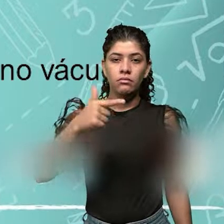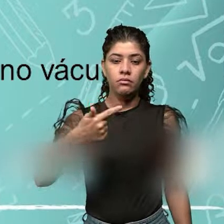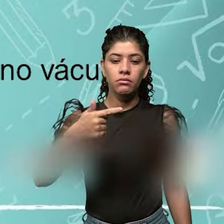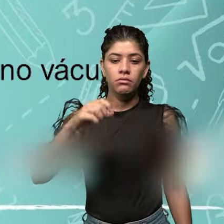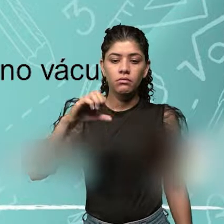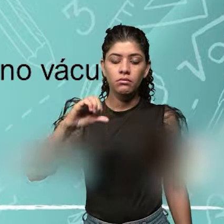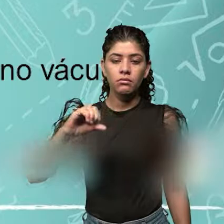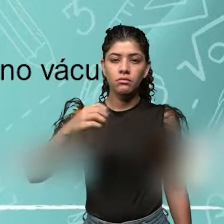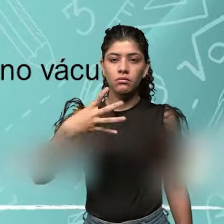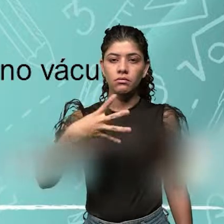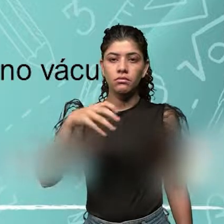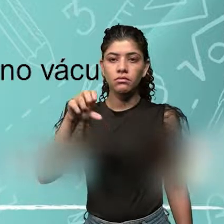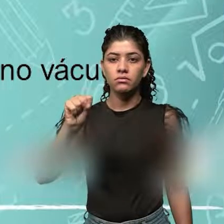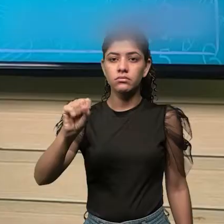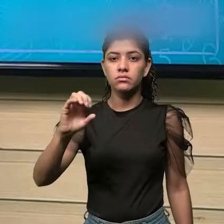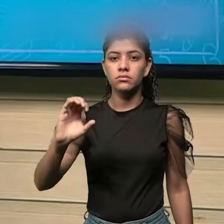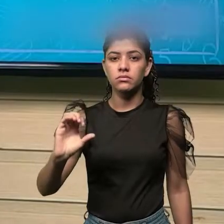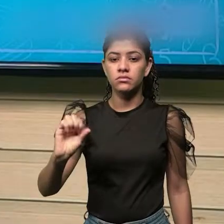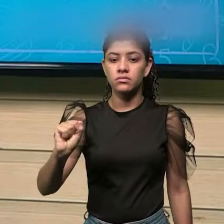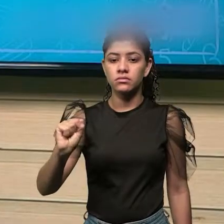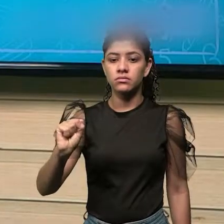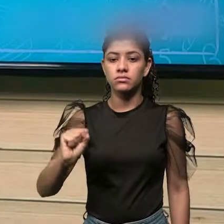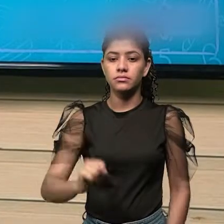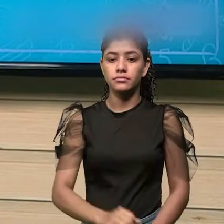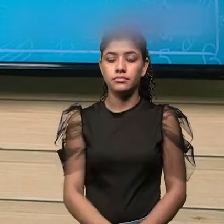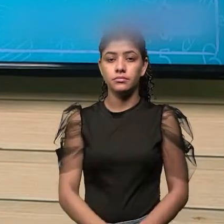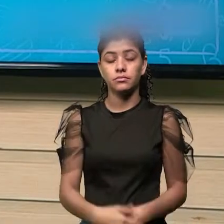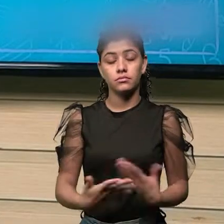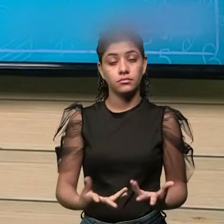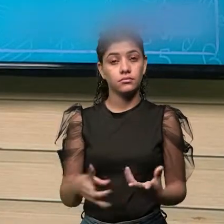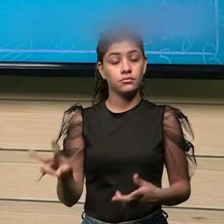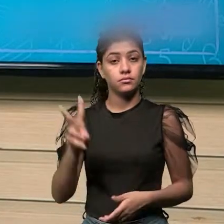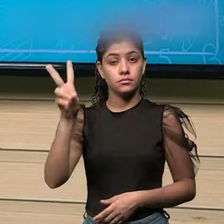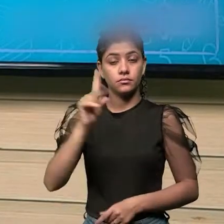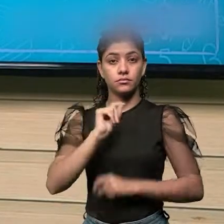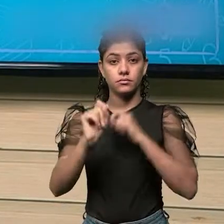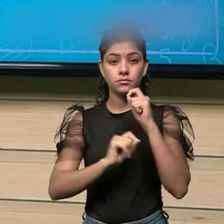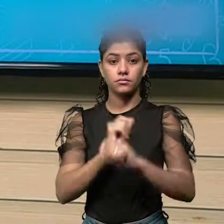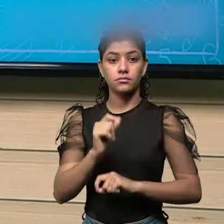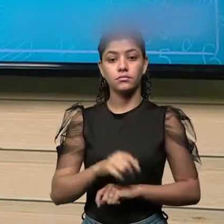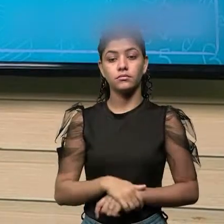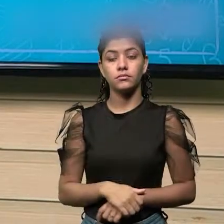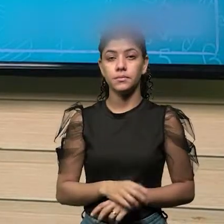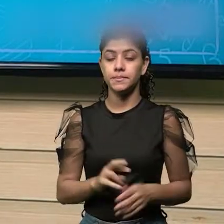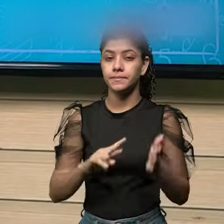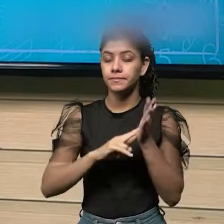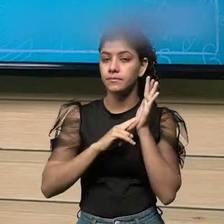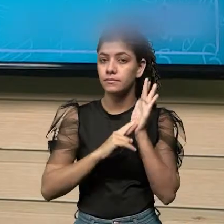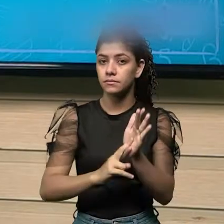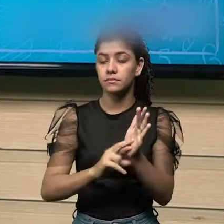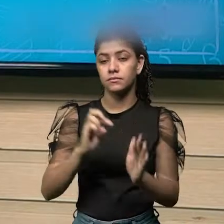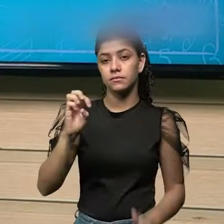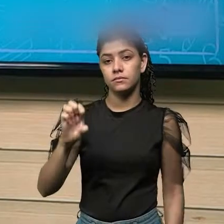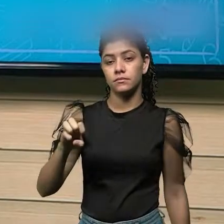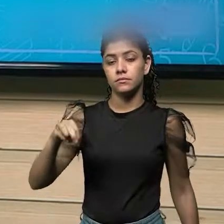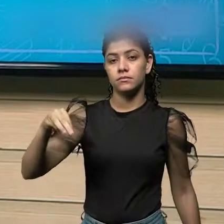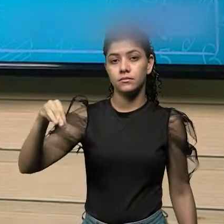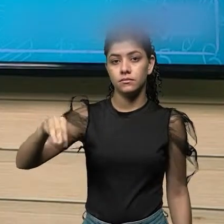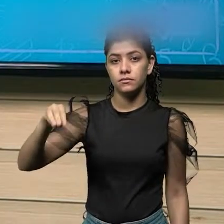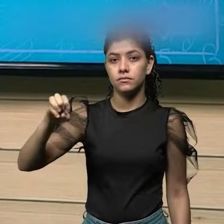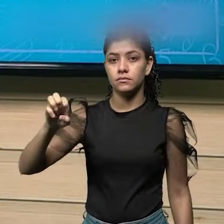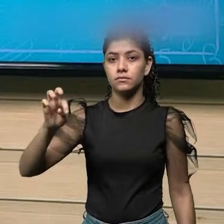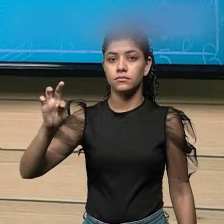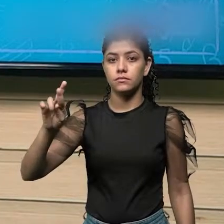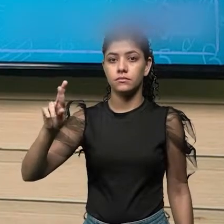.458. Então, esse é um valor que representa o metro. Então,